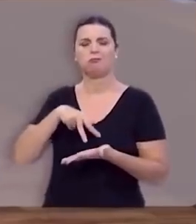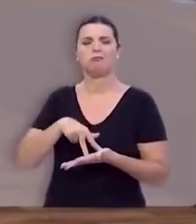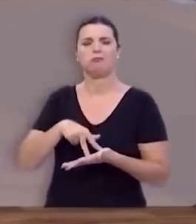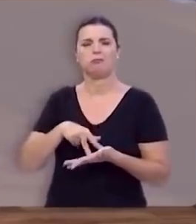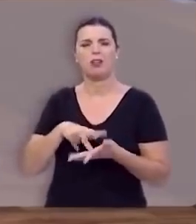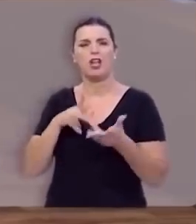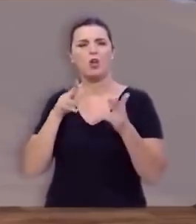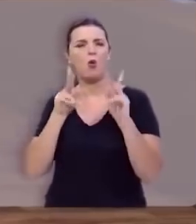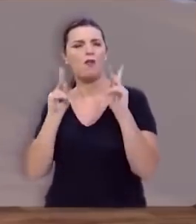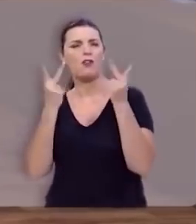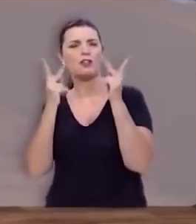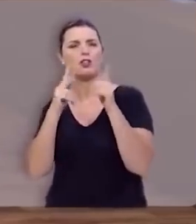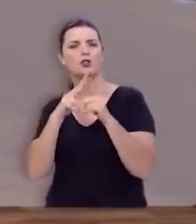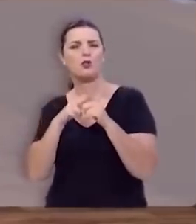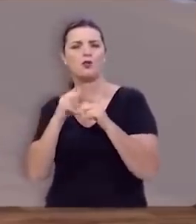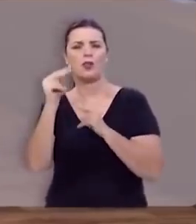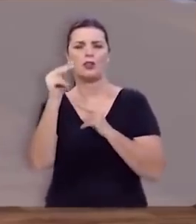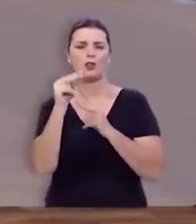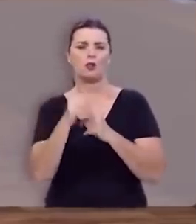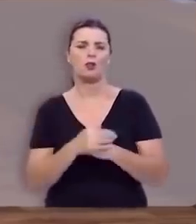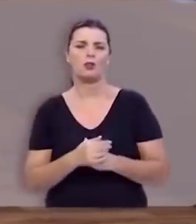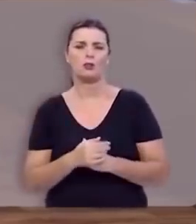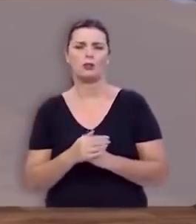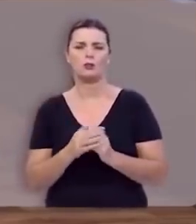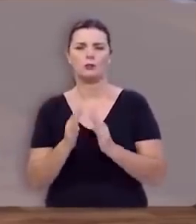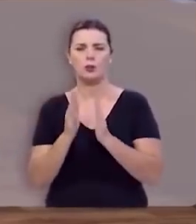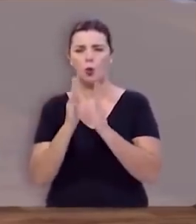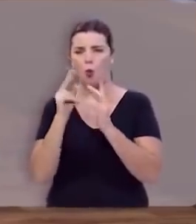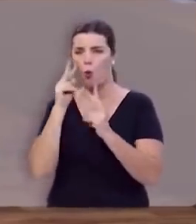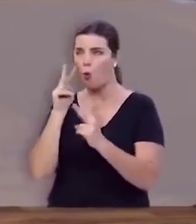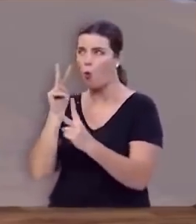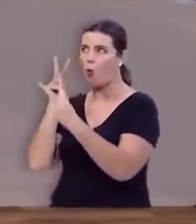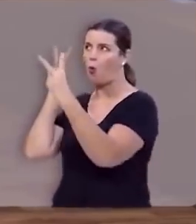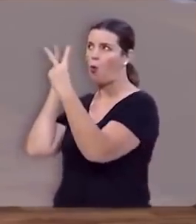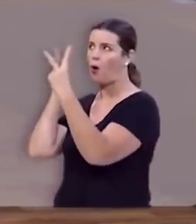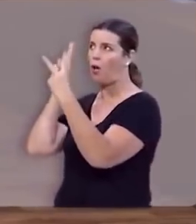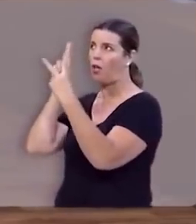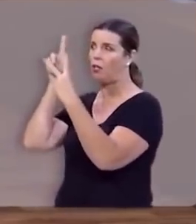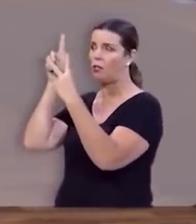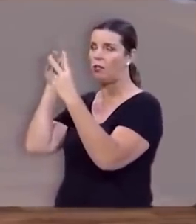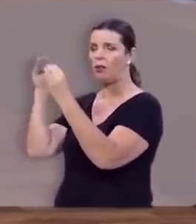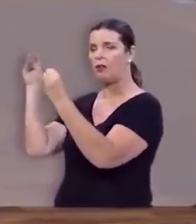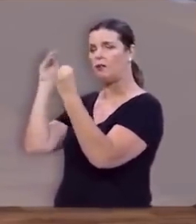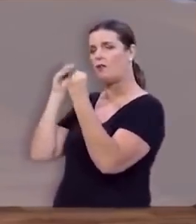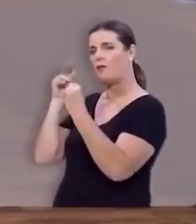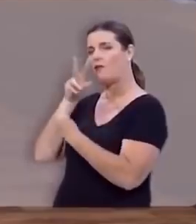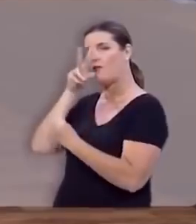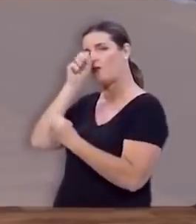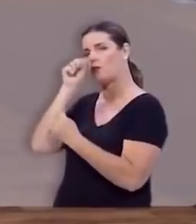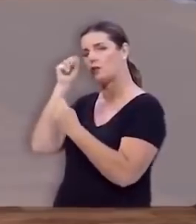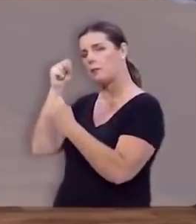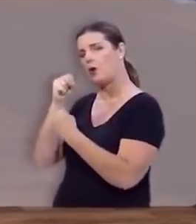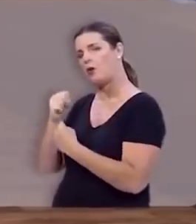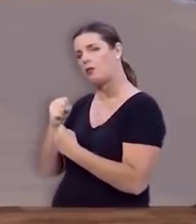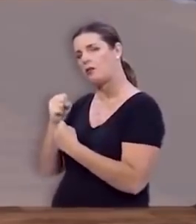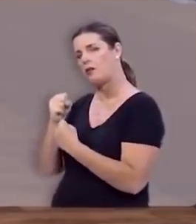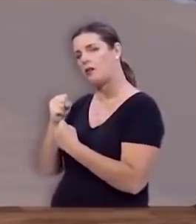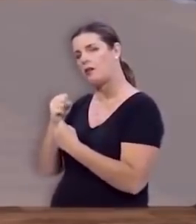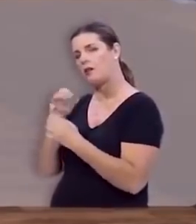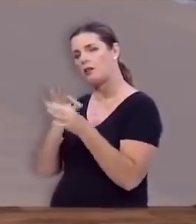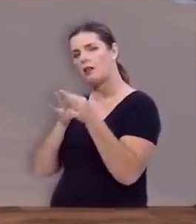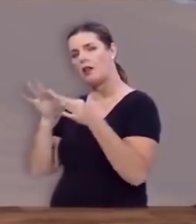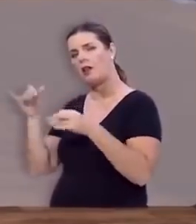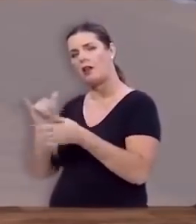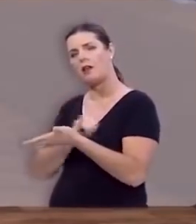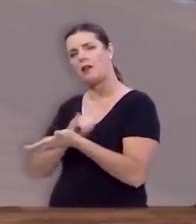como um vencedor de gigantes. Põe seus olhos em Deus, dele vem a força, dele vem o poder, dele vem a